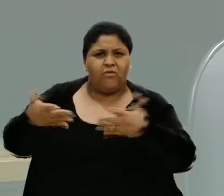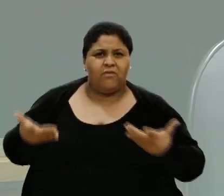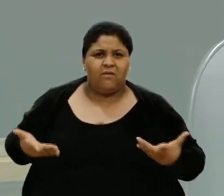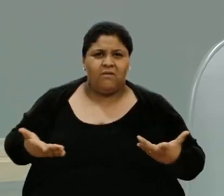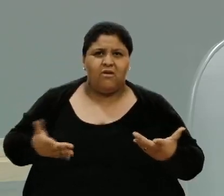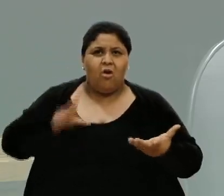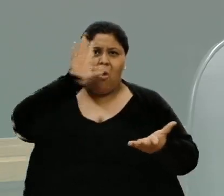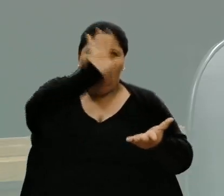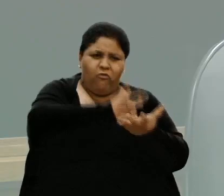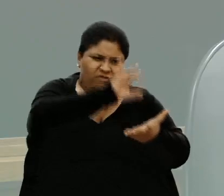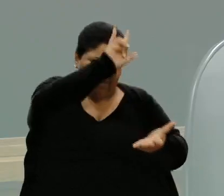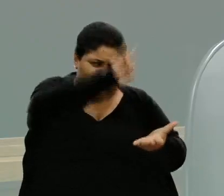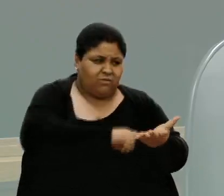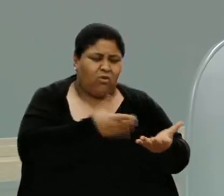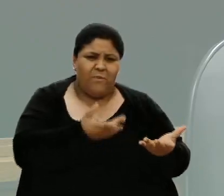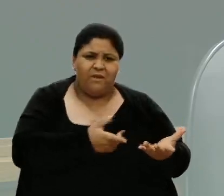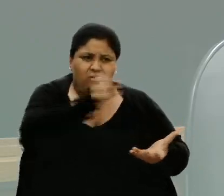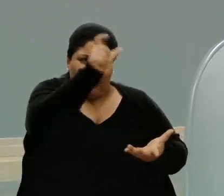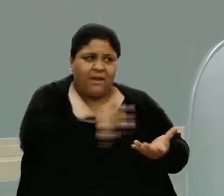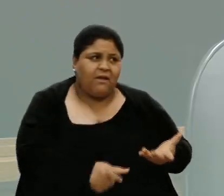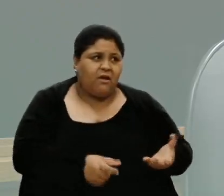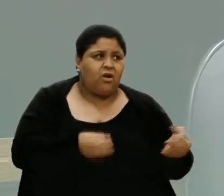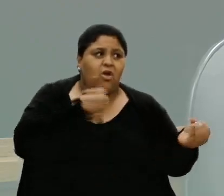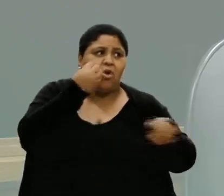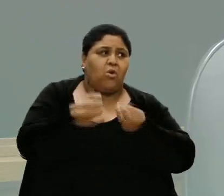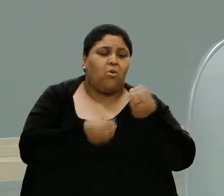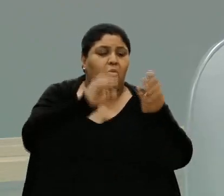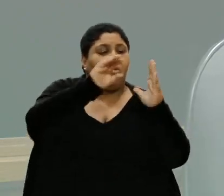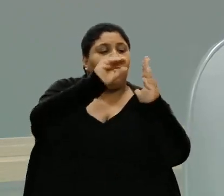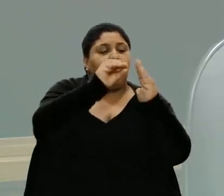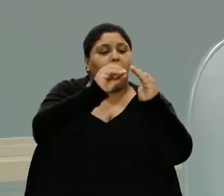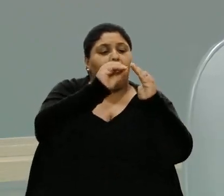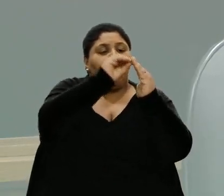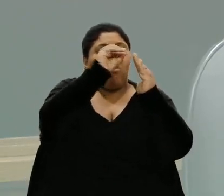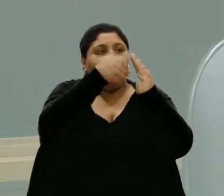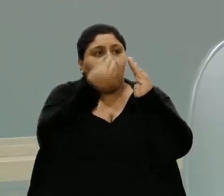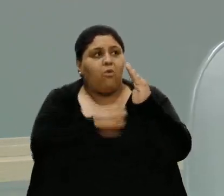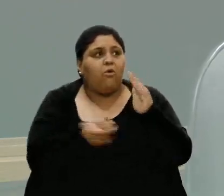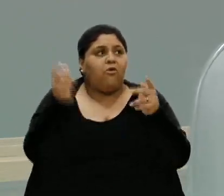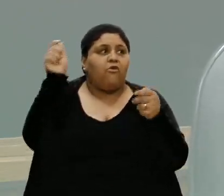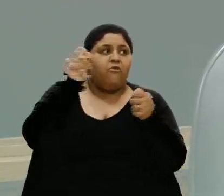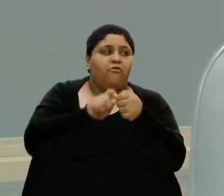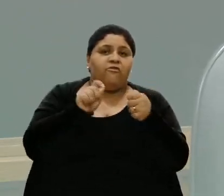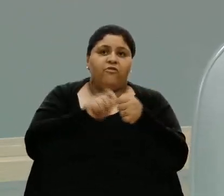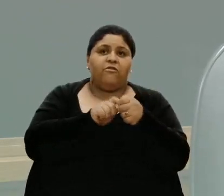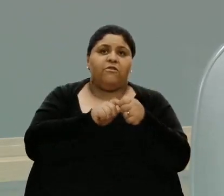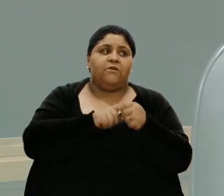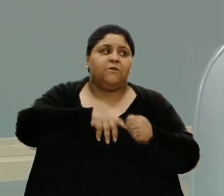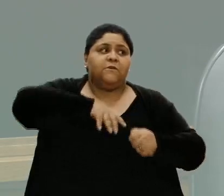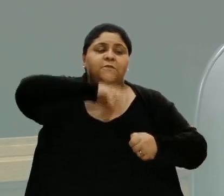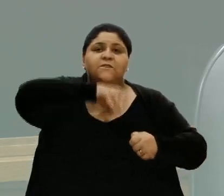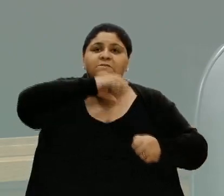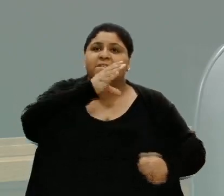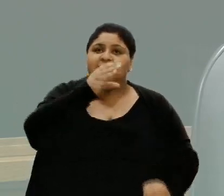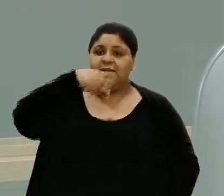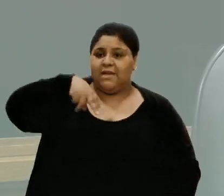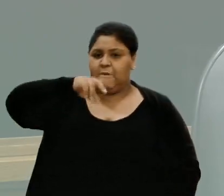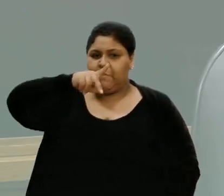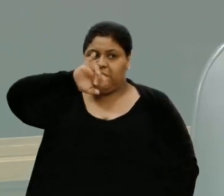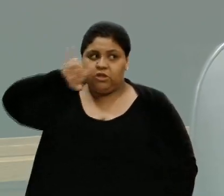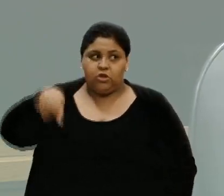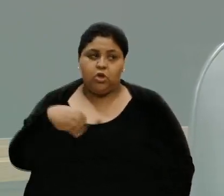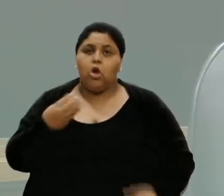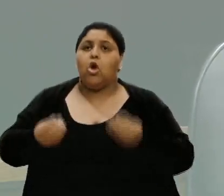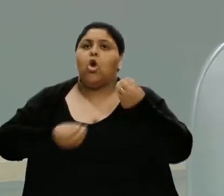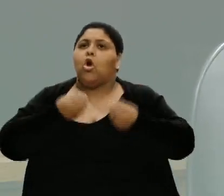regularizar para aquela pessoa? Como que o Samai vai fazer o tanque que está falando lá, se esse terreno é de um CNPJ? Como não